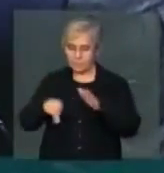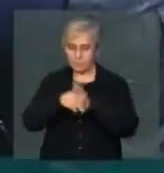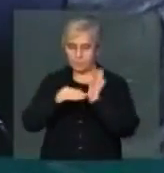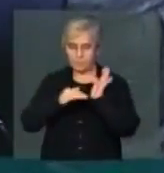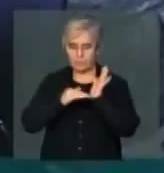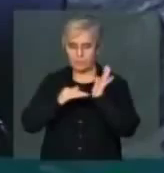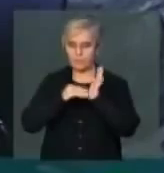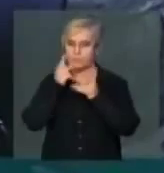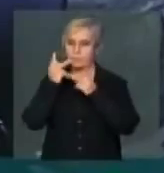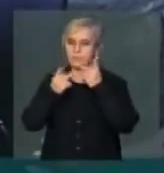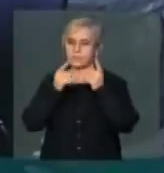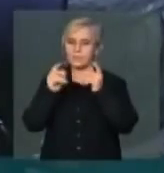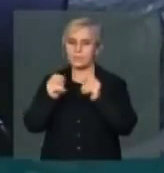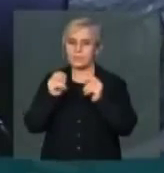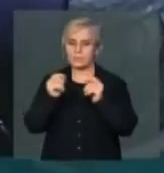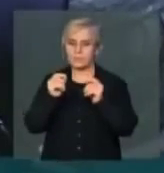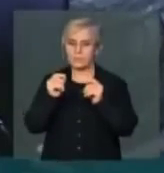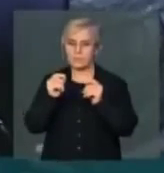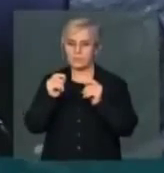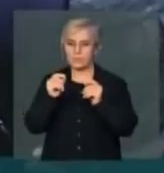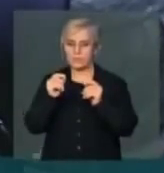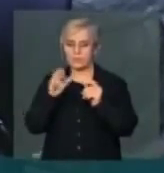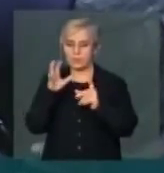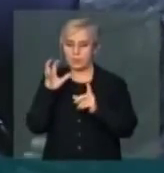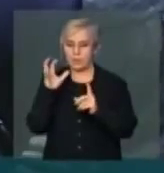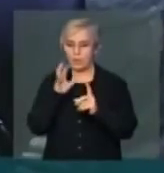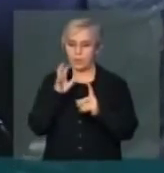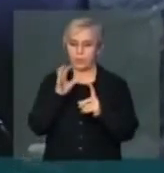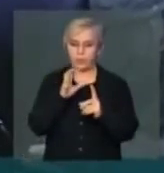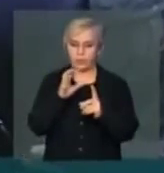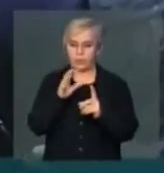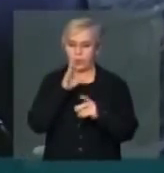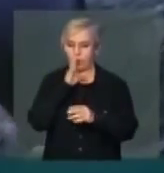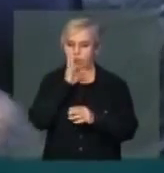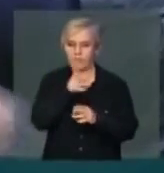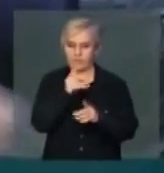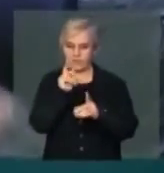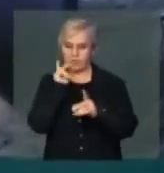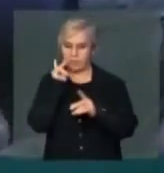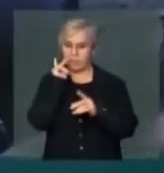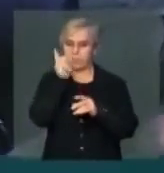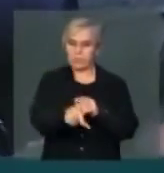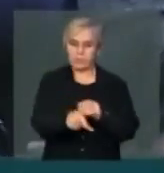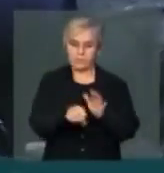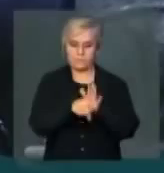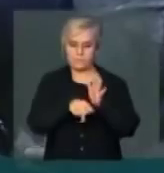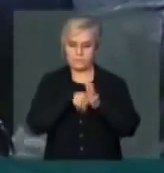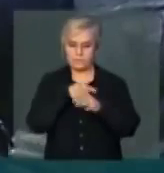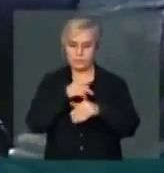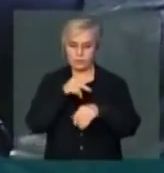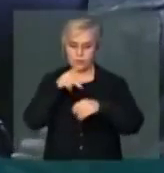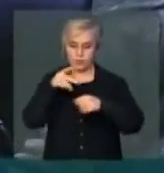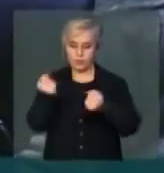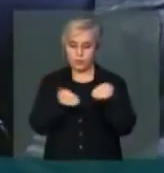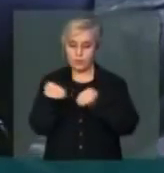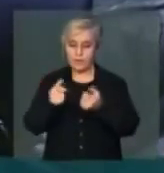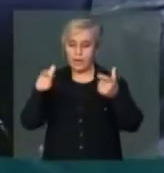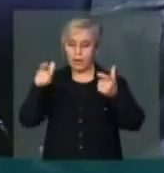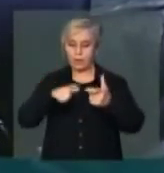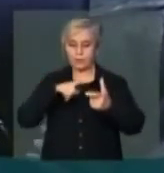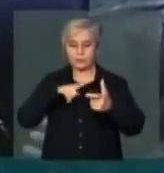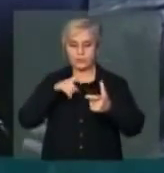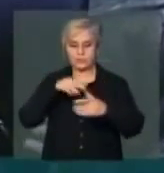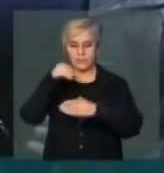dizendo sobre as hostilidades, intimidações, ofensas e apedrejamento do veículo onde estão os senadores